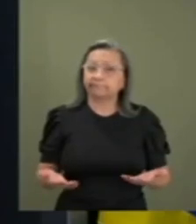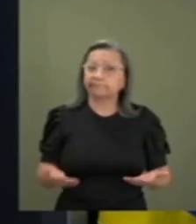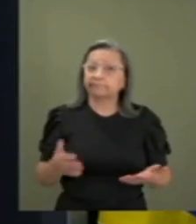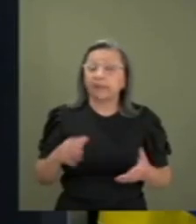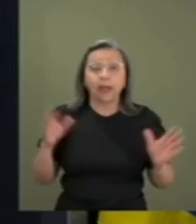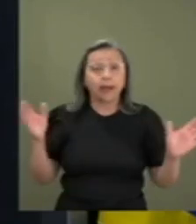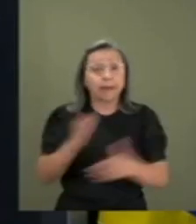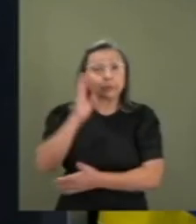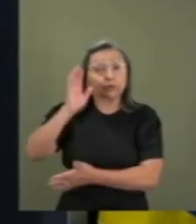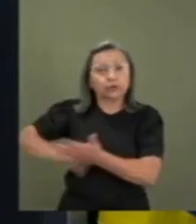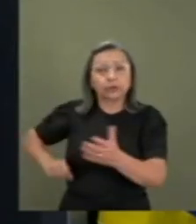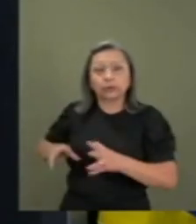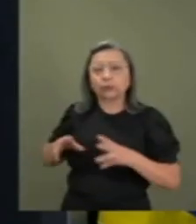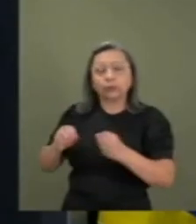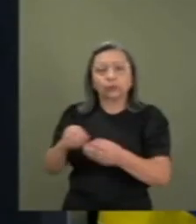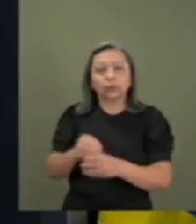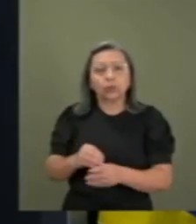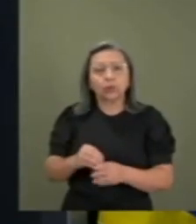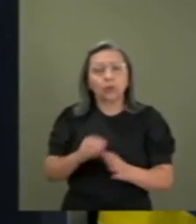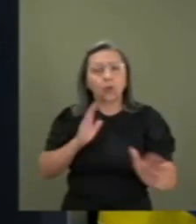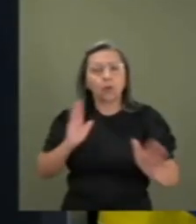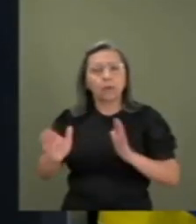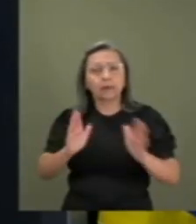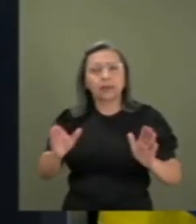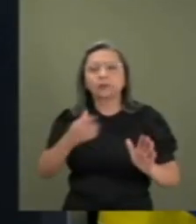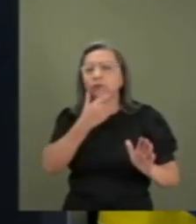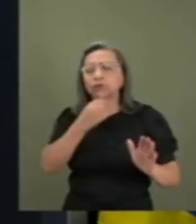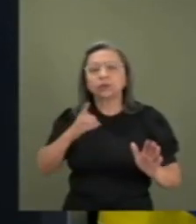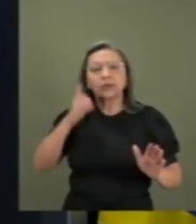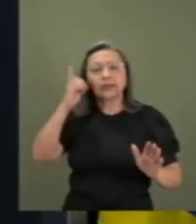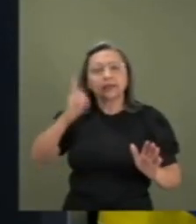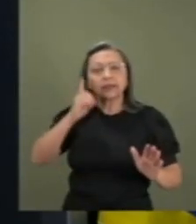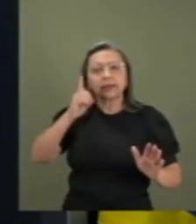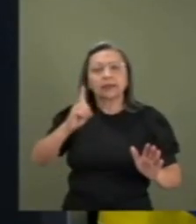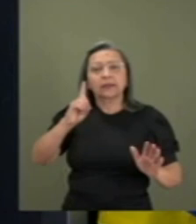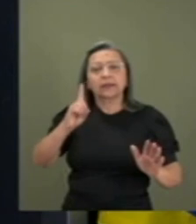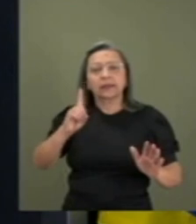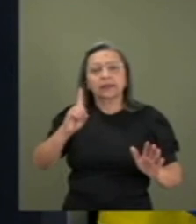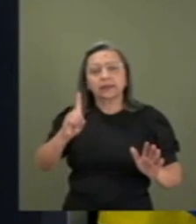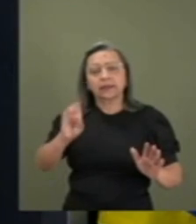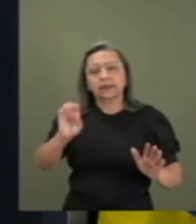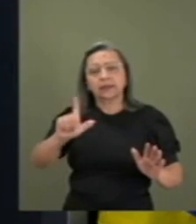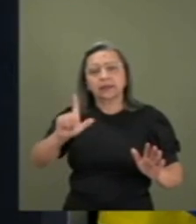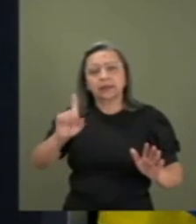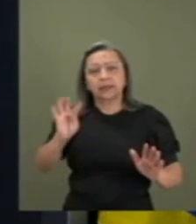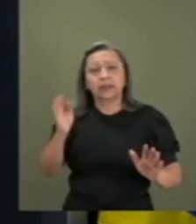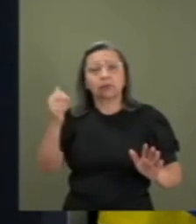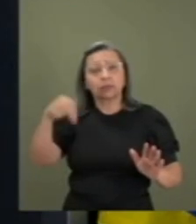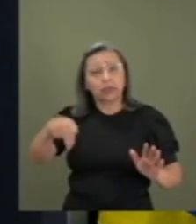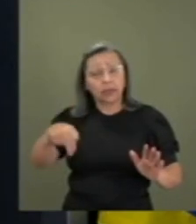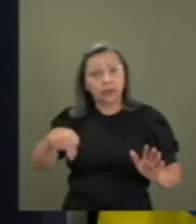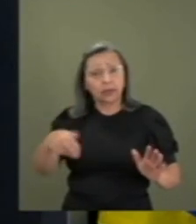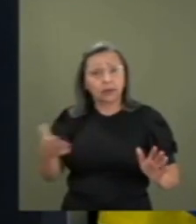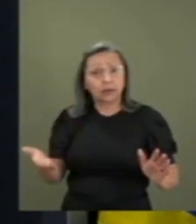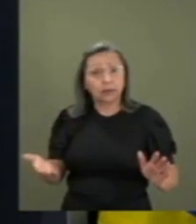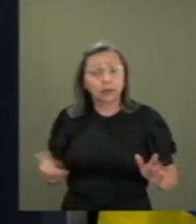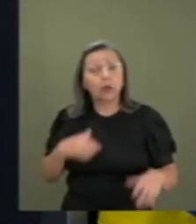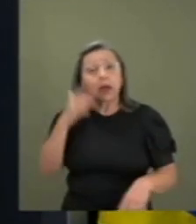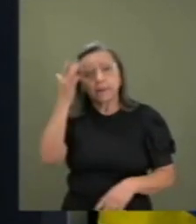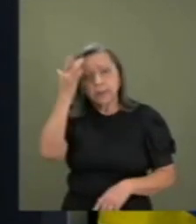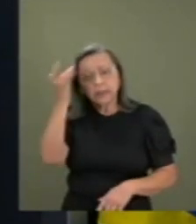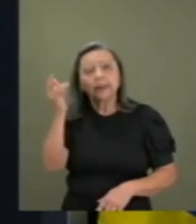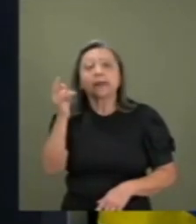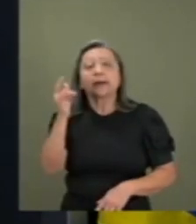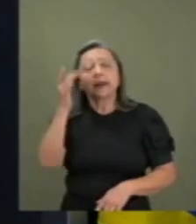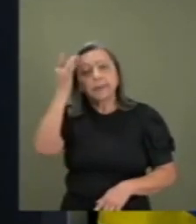o mandato de Deltan Dallagnol. Amanhã deve ser a votação, lá